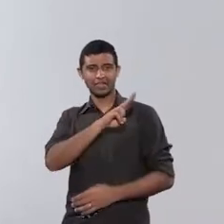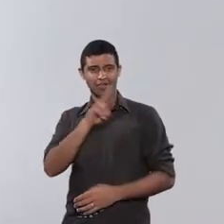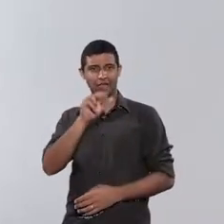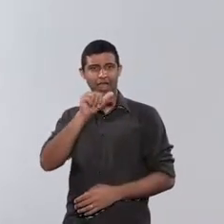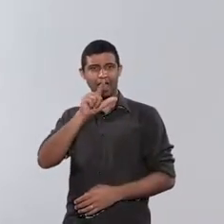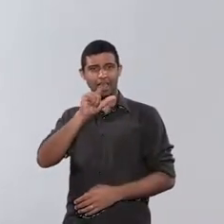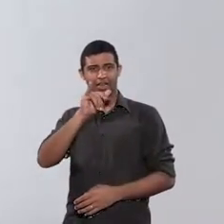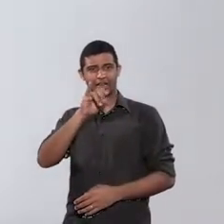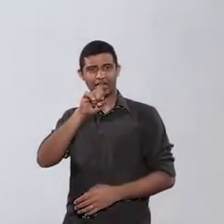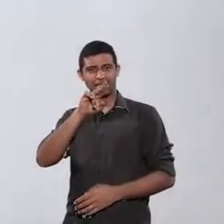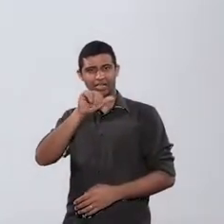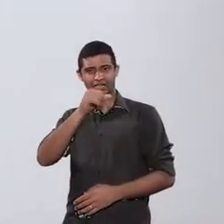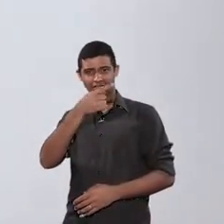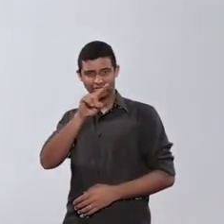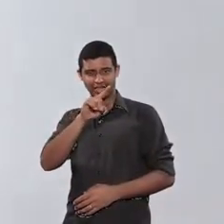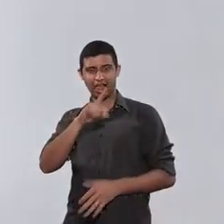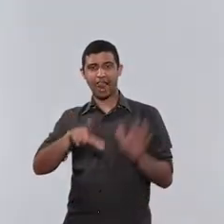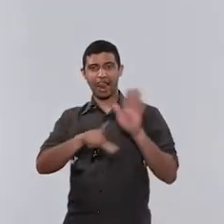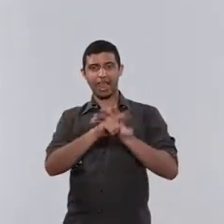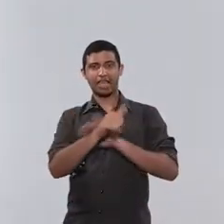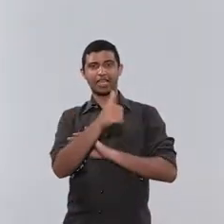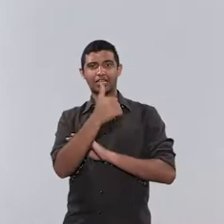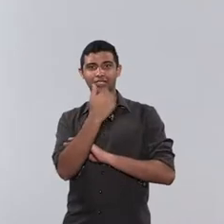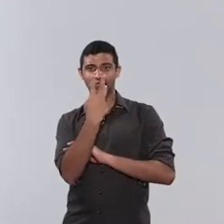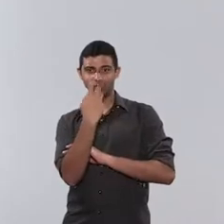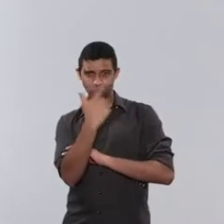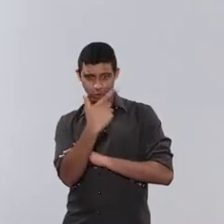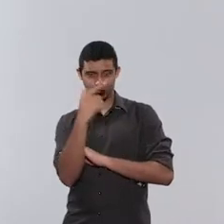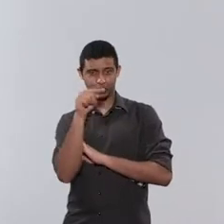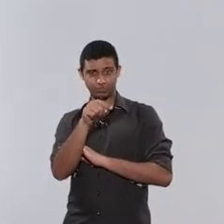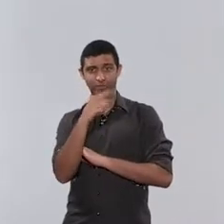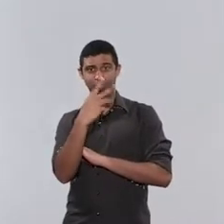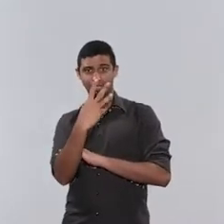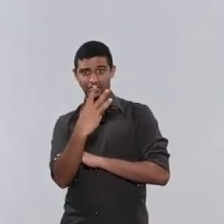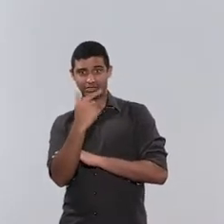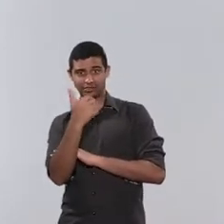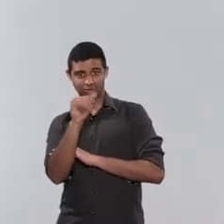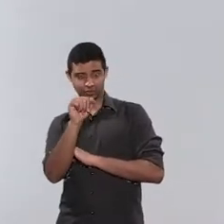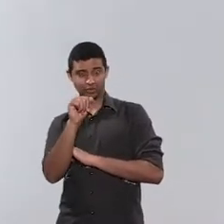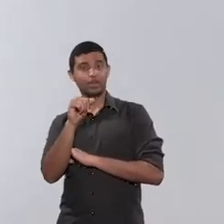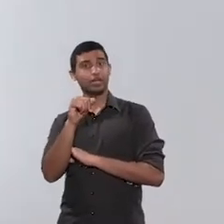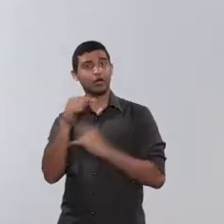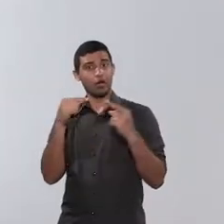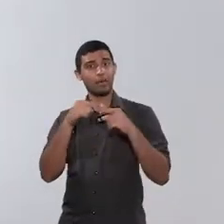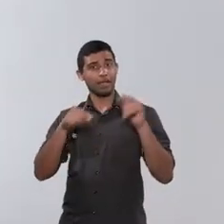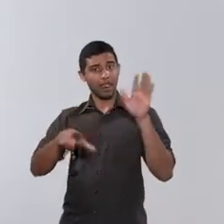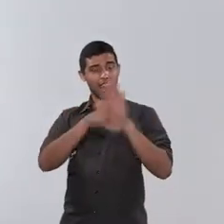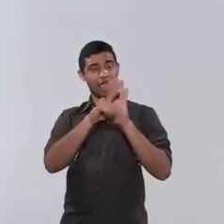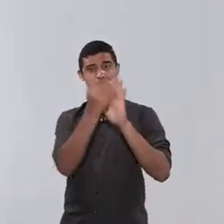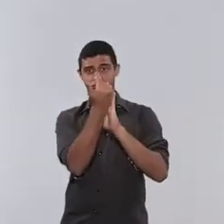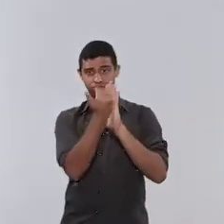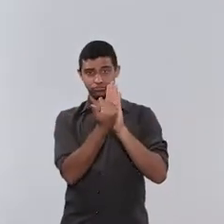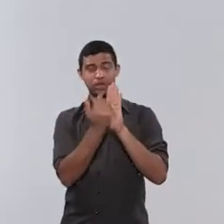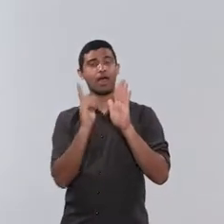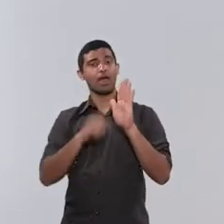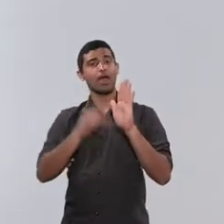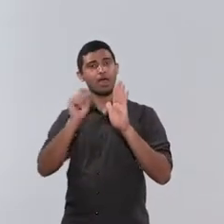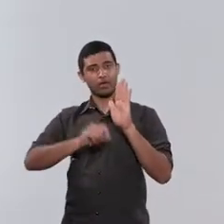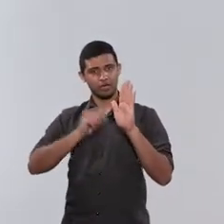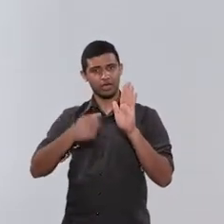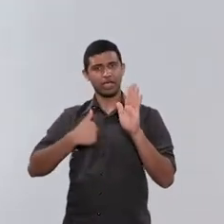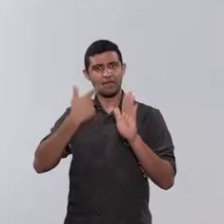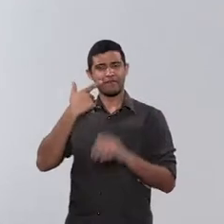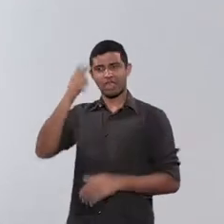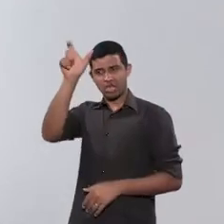nome com a Lei nº 12.318 e ela está, inclusive, conceituada na própria lei. É o ato